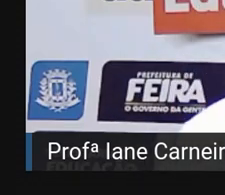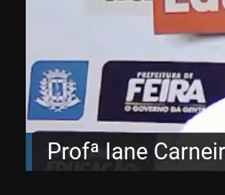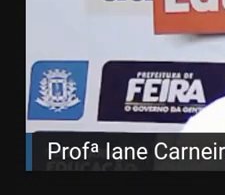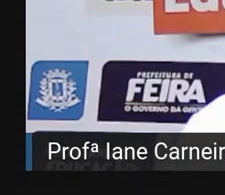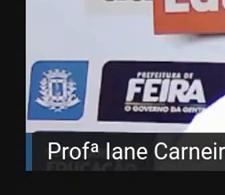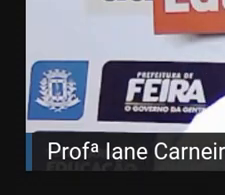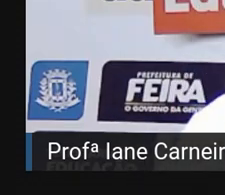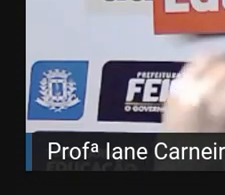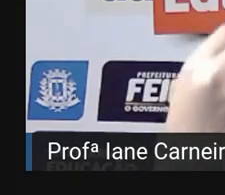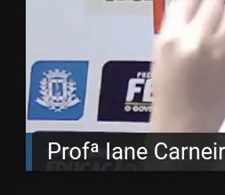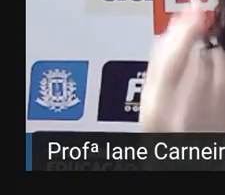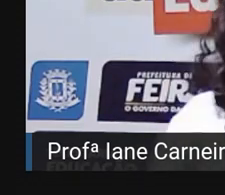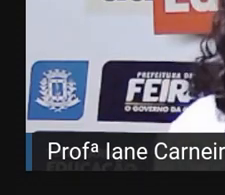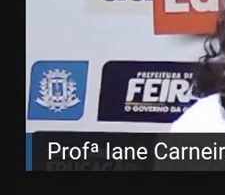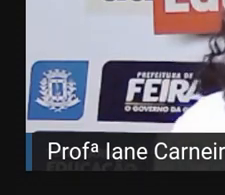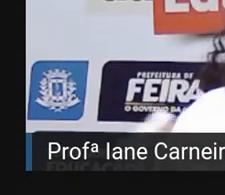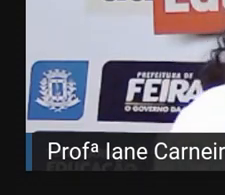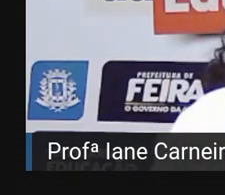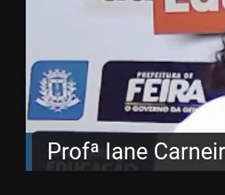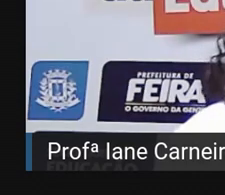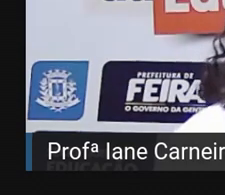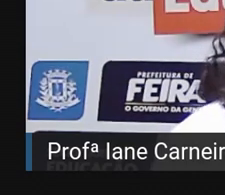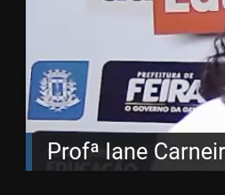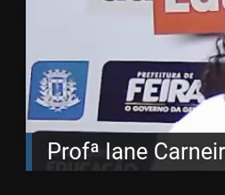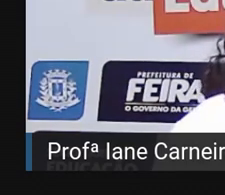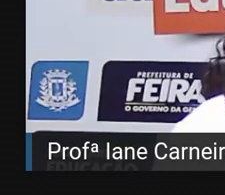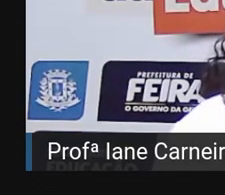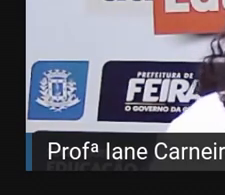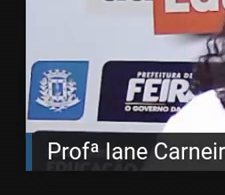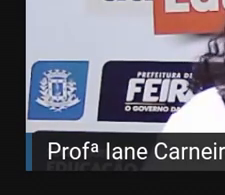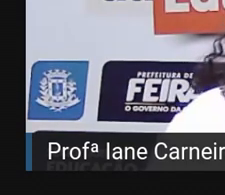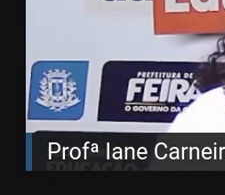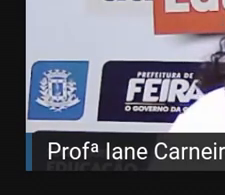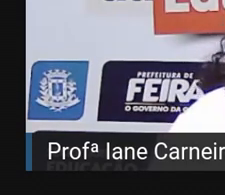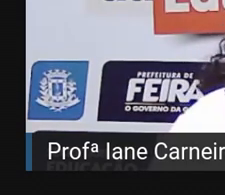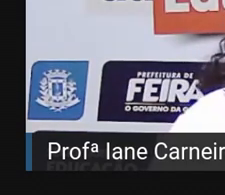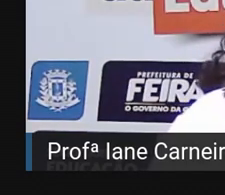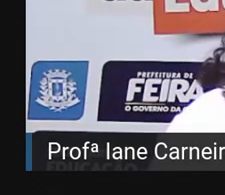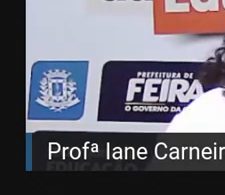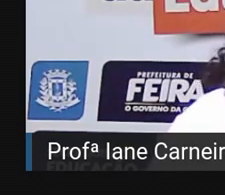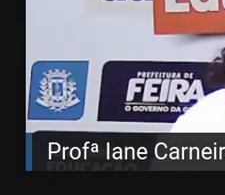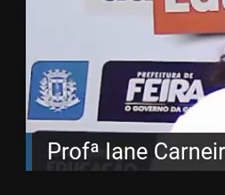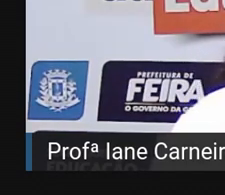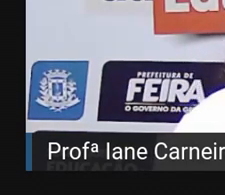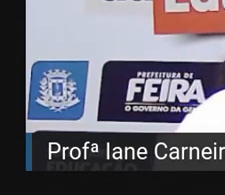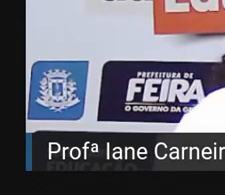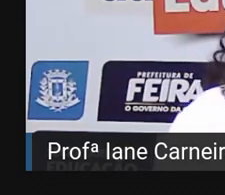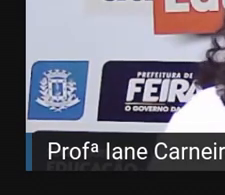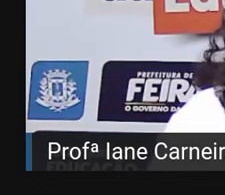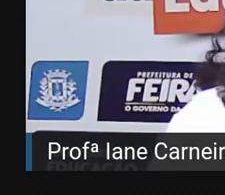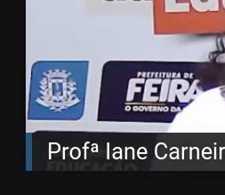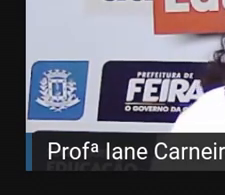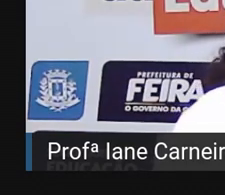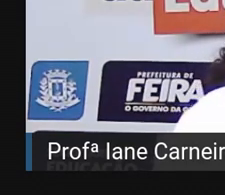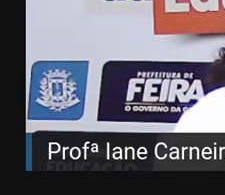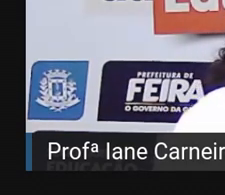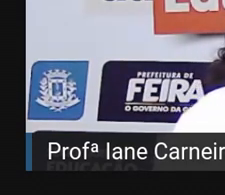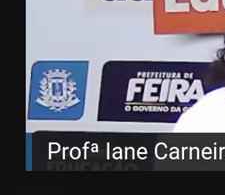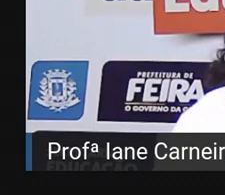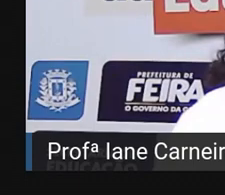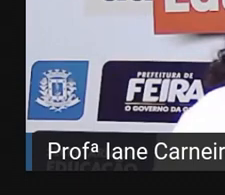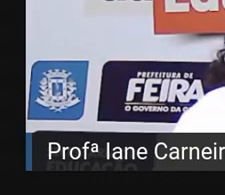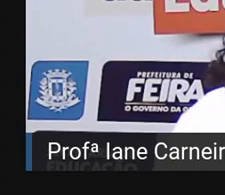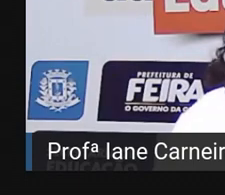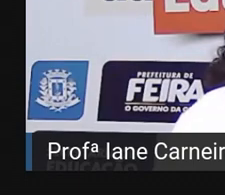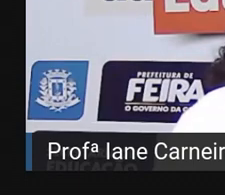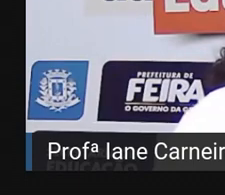menos, entendeu? E vejam também o valor, tá certo? Então, a prova é fazer um joguinho com vocês, só para a gente retomar,